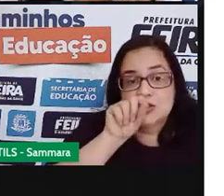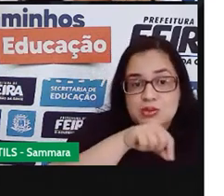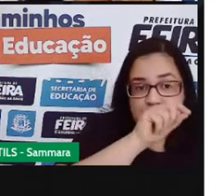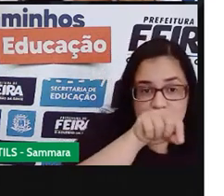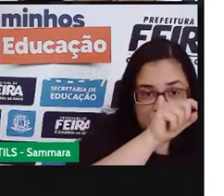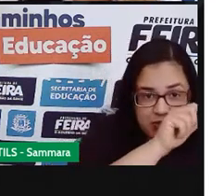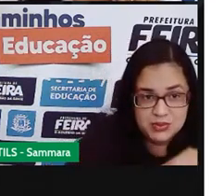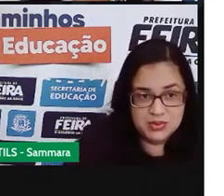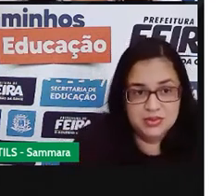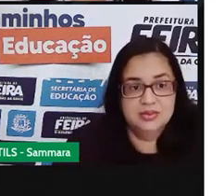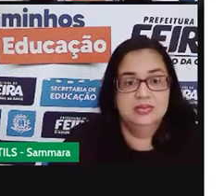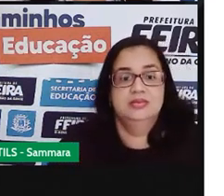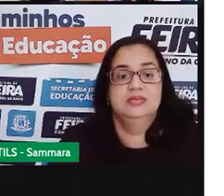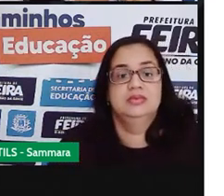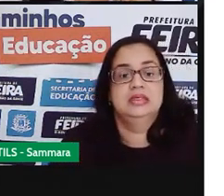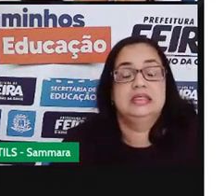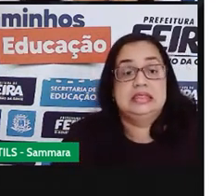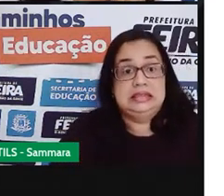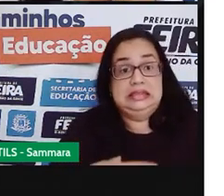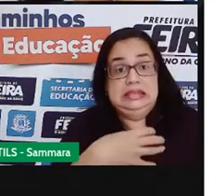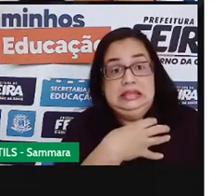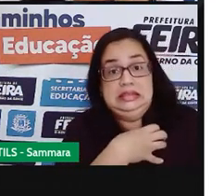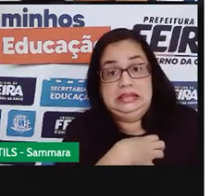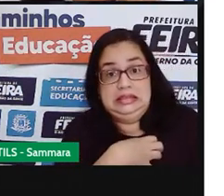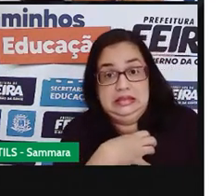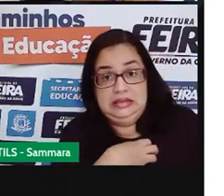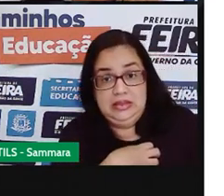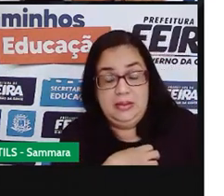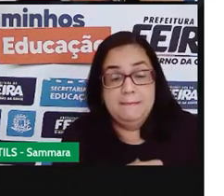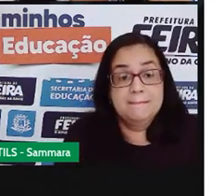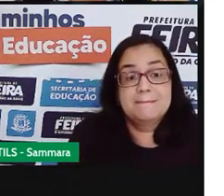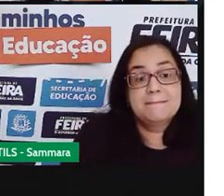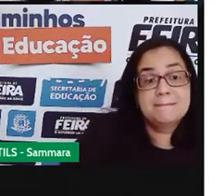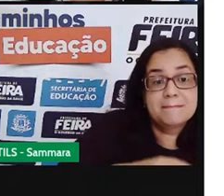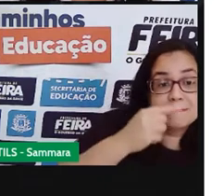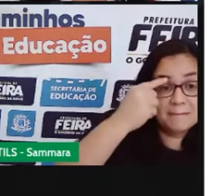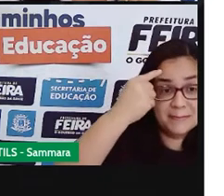Inseto. Sensível.